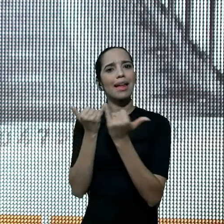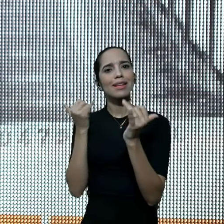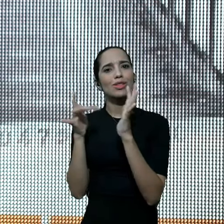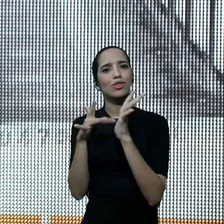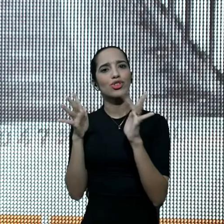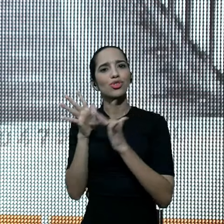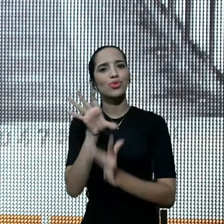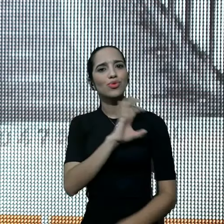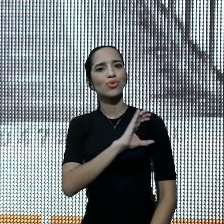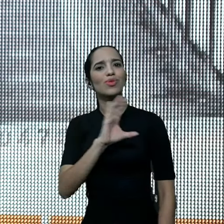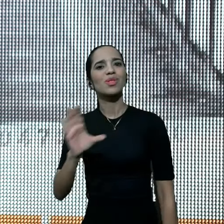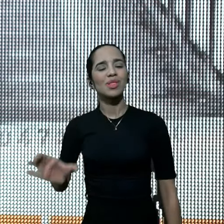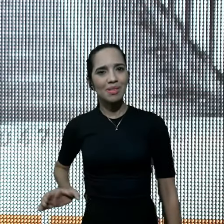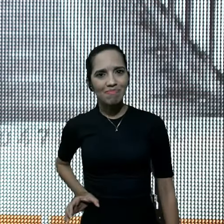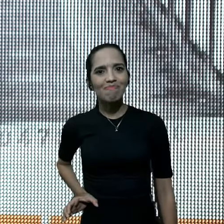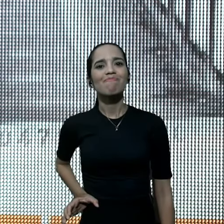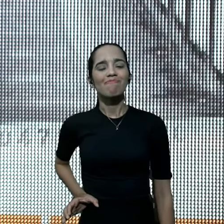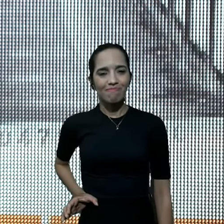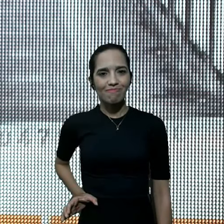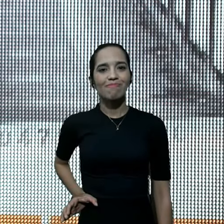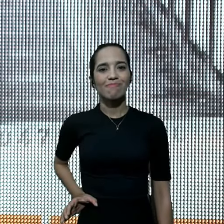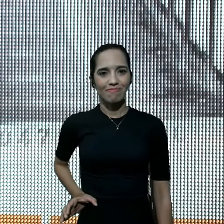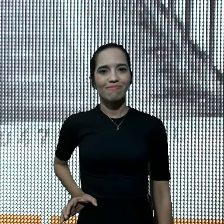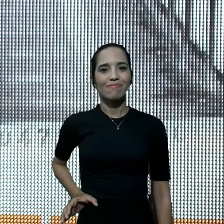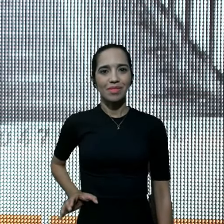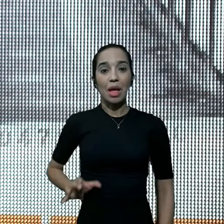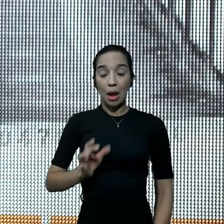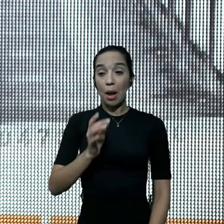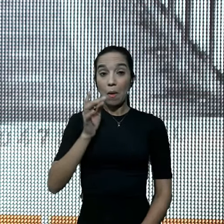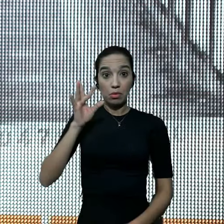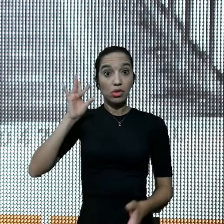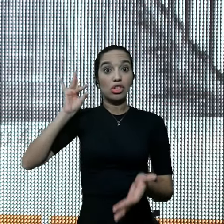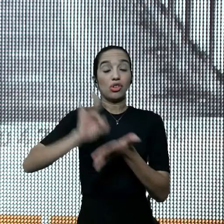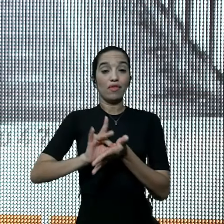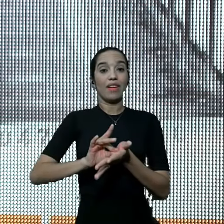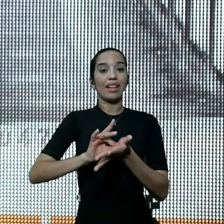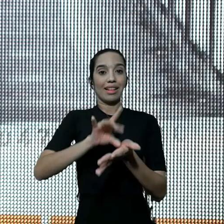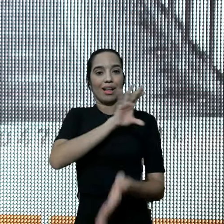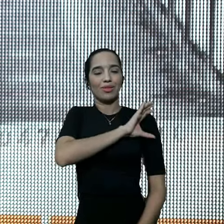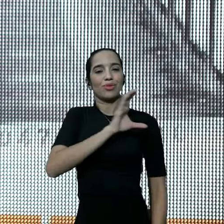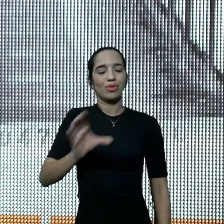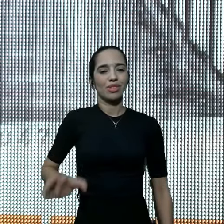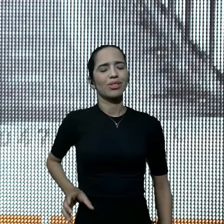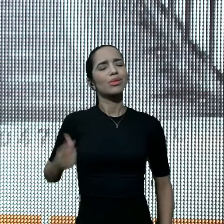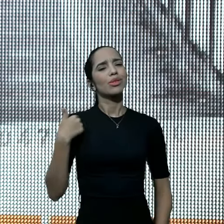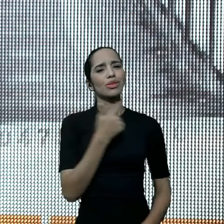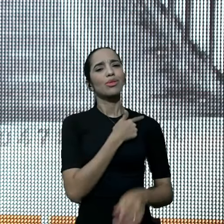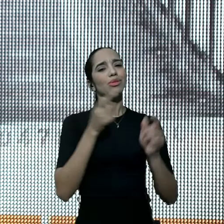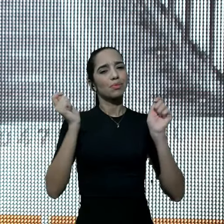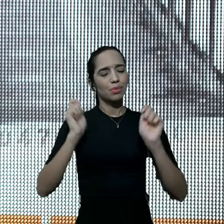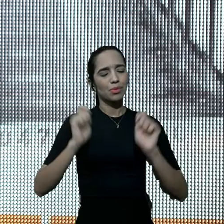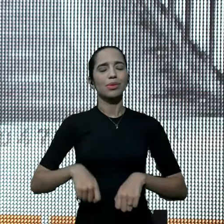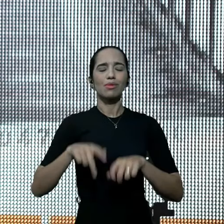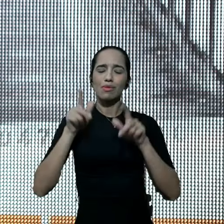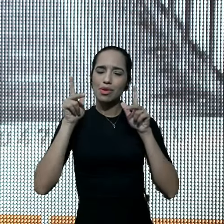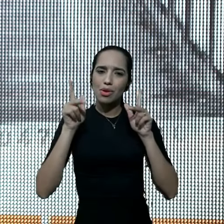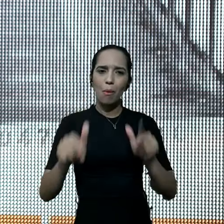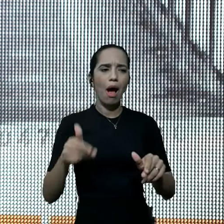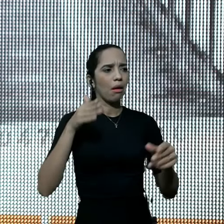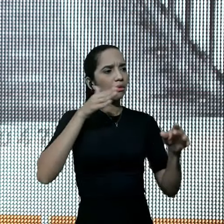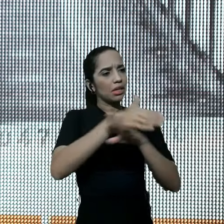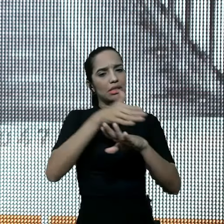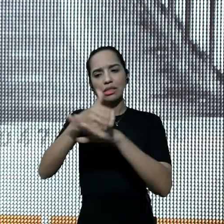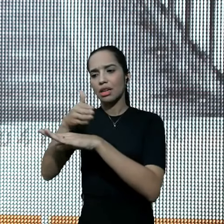parecido com Jesus, o Cristo Messias verdadeiro, que nós possamos adentrar nos nossos